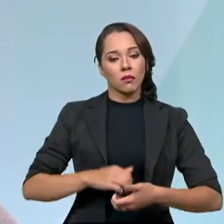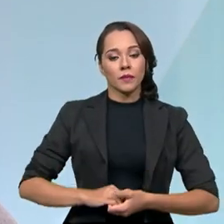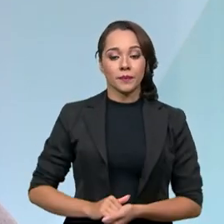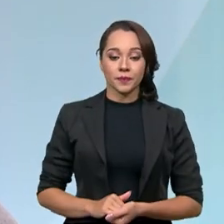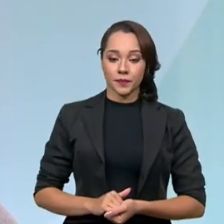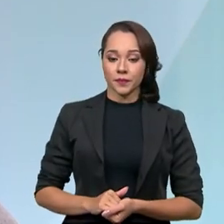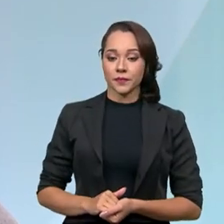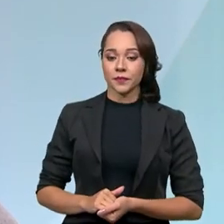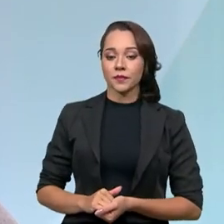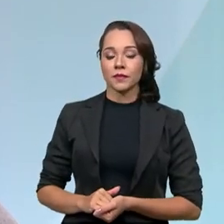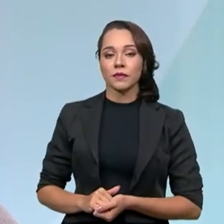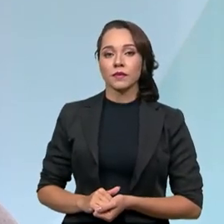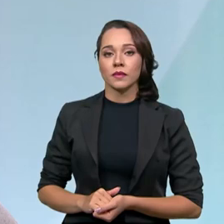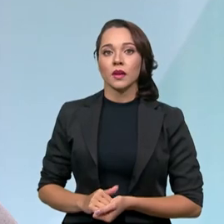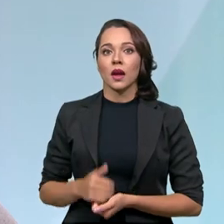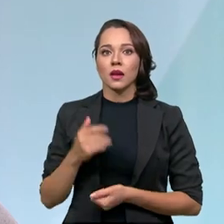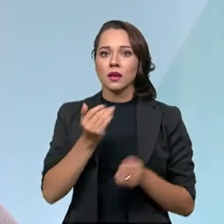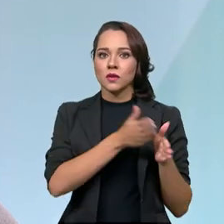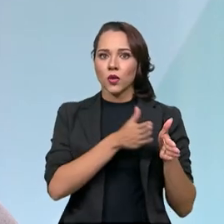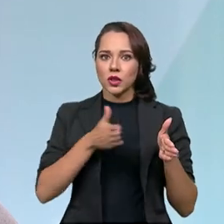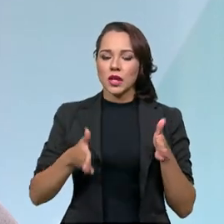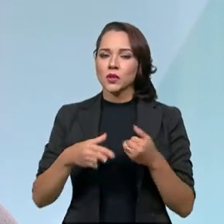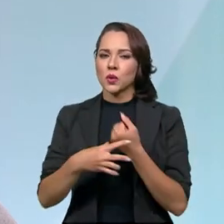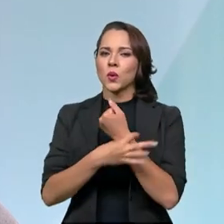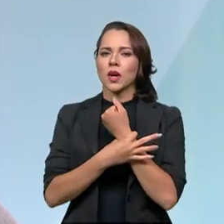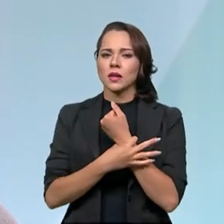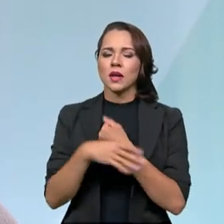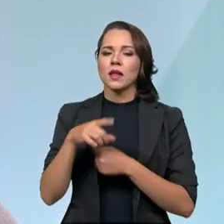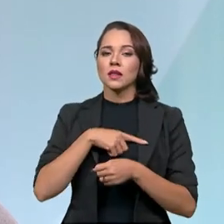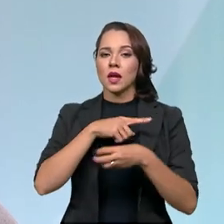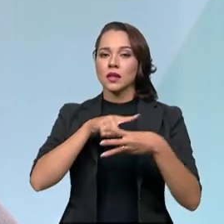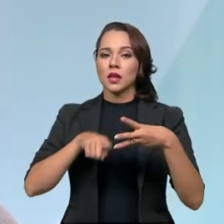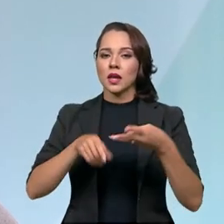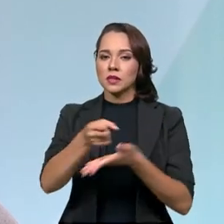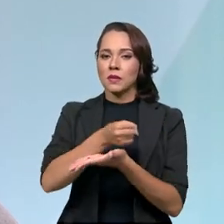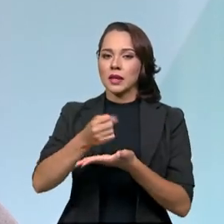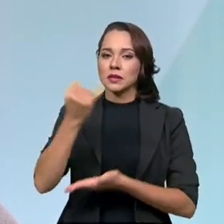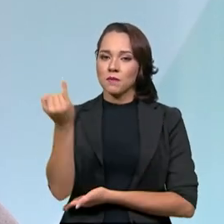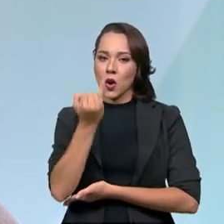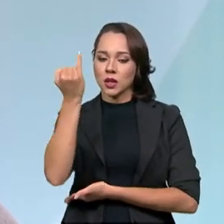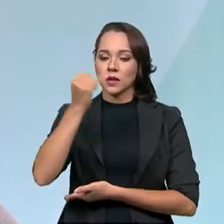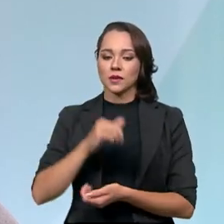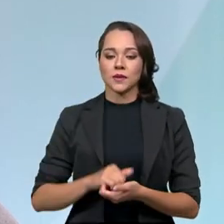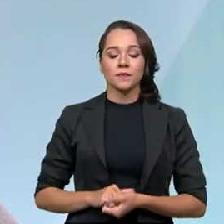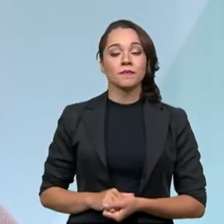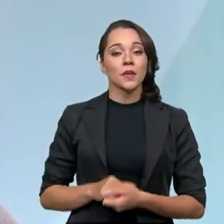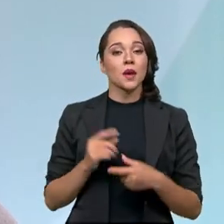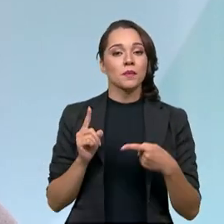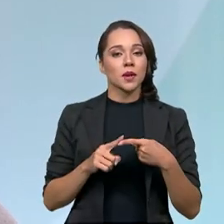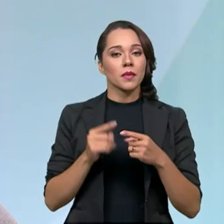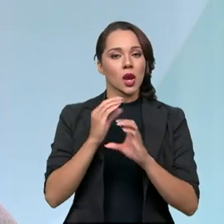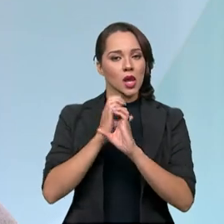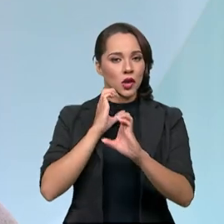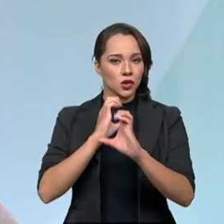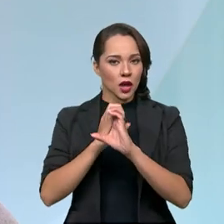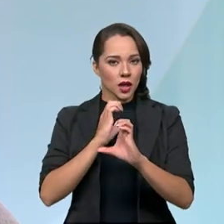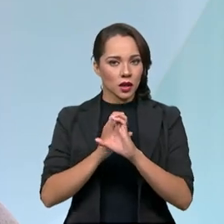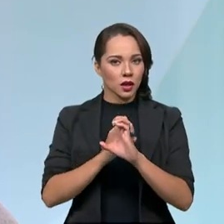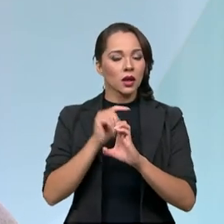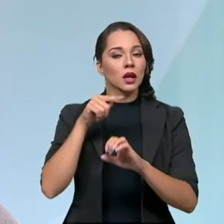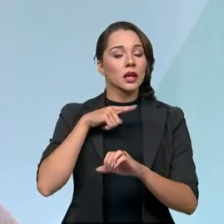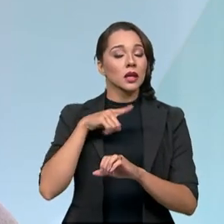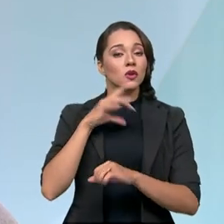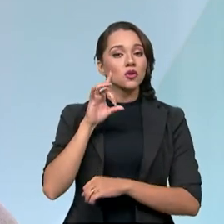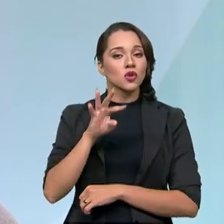E nesse processo de segurança, a gente tem três pilares muito importantes. A questão da engenharia, que ela